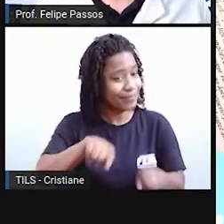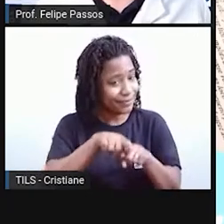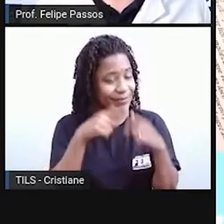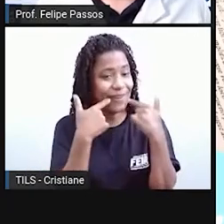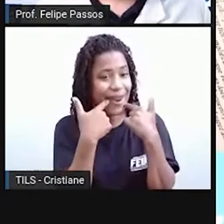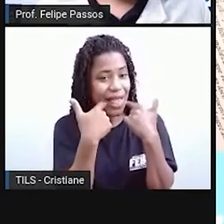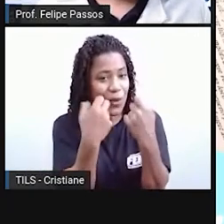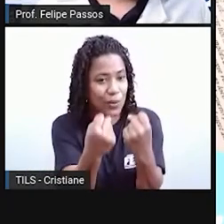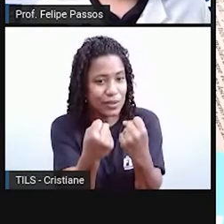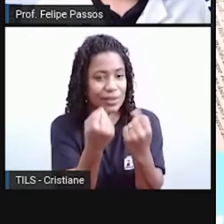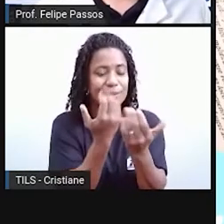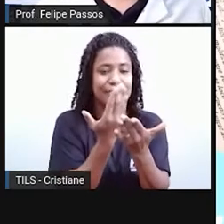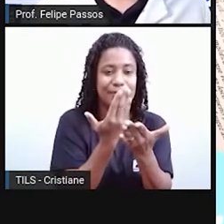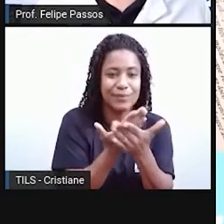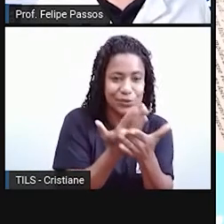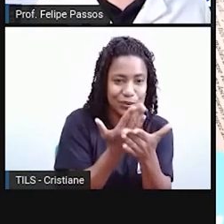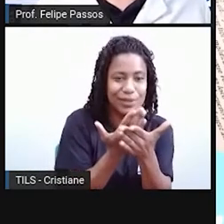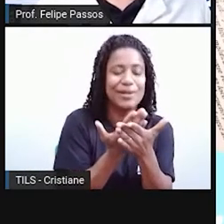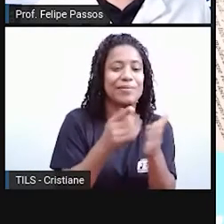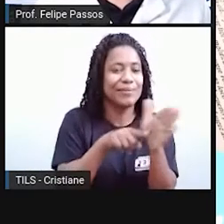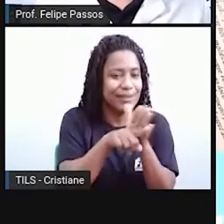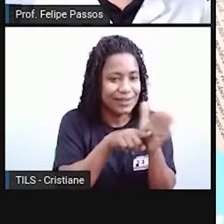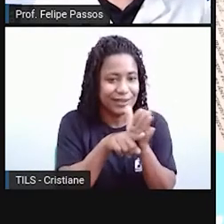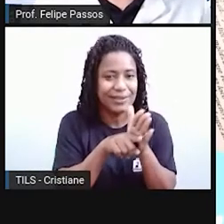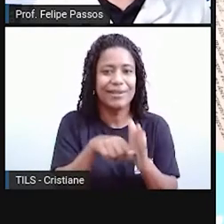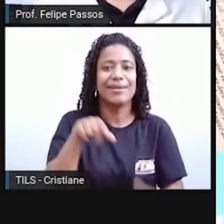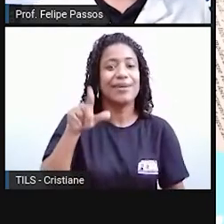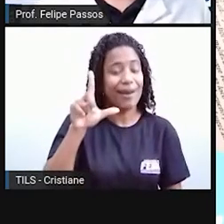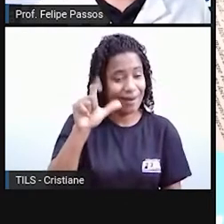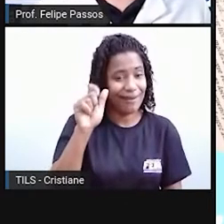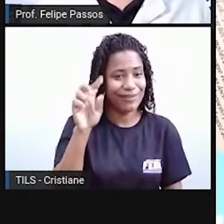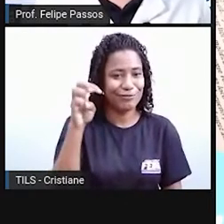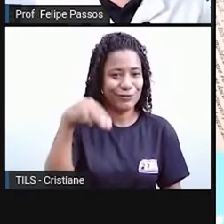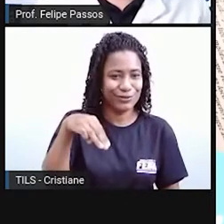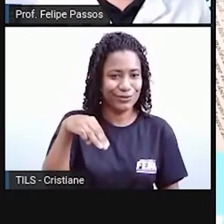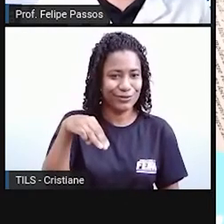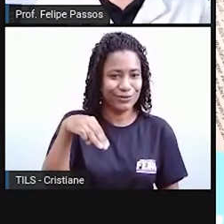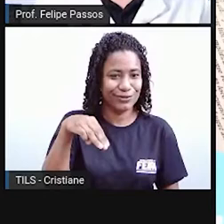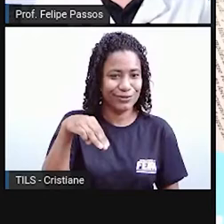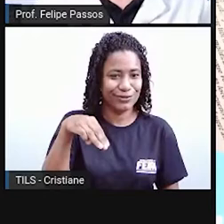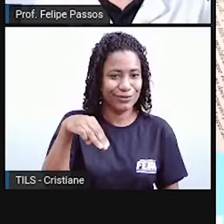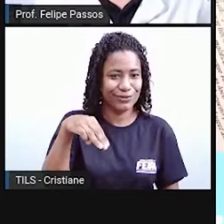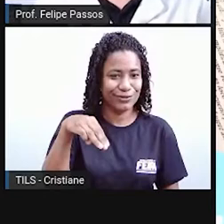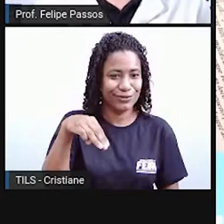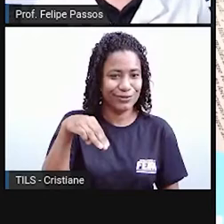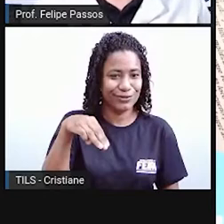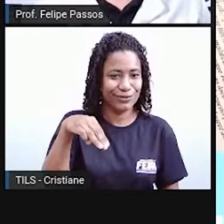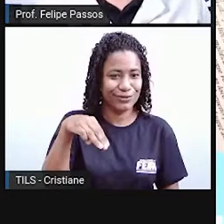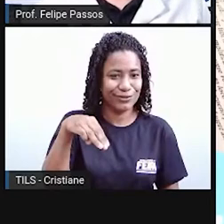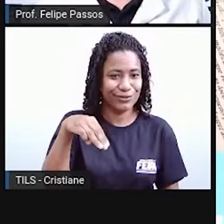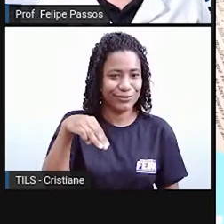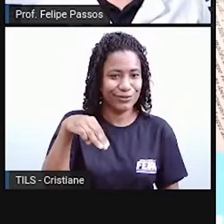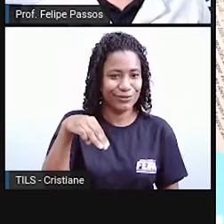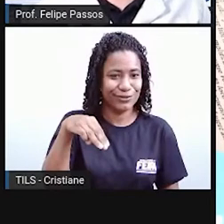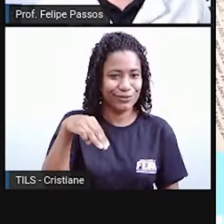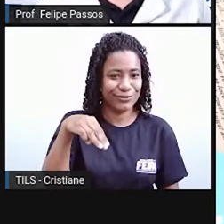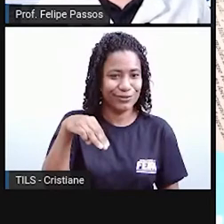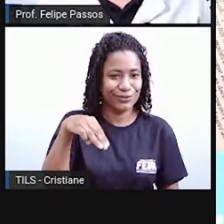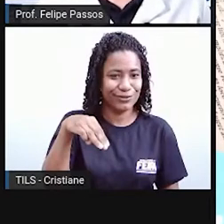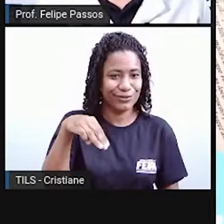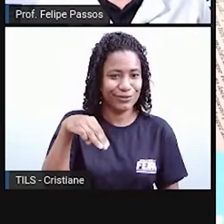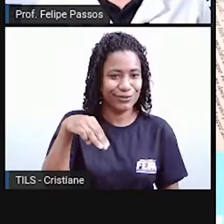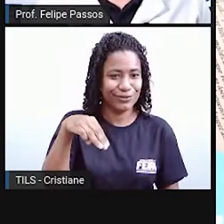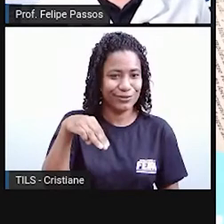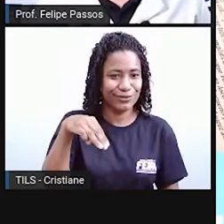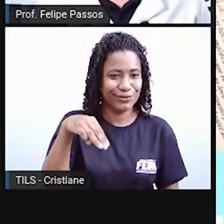geral sabem falar latim, porém não existe uma população, um povo, que tenha essa língua como língua